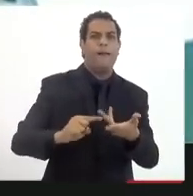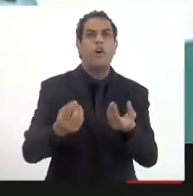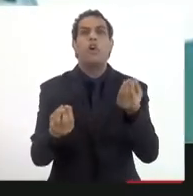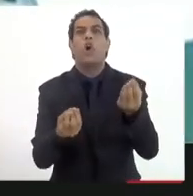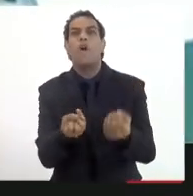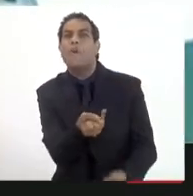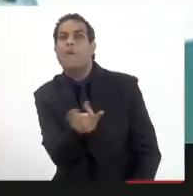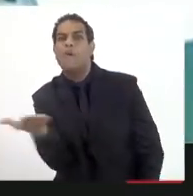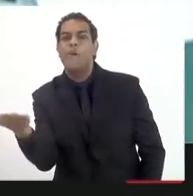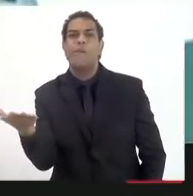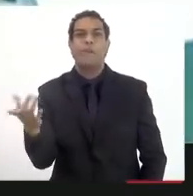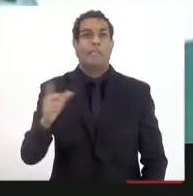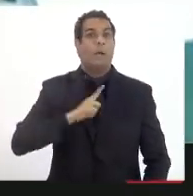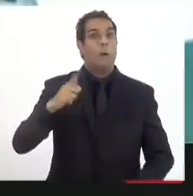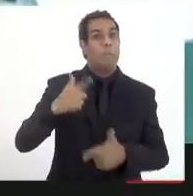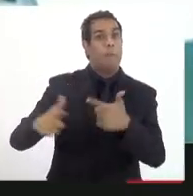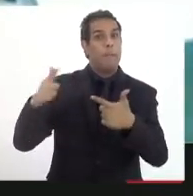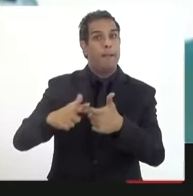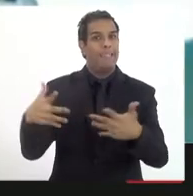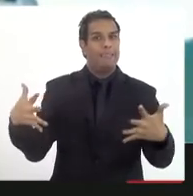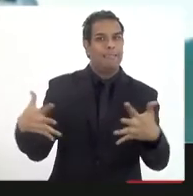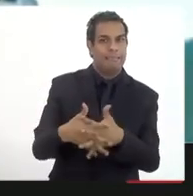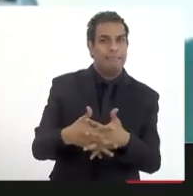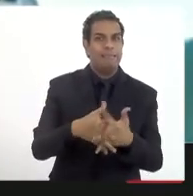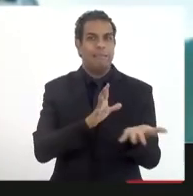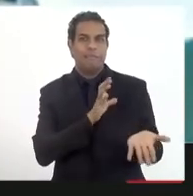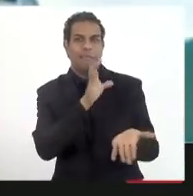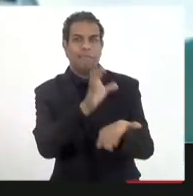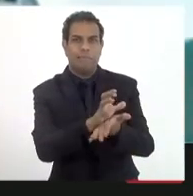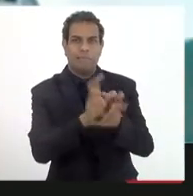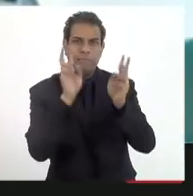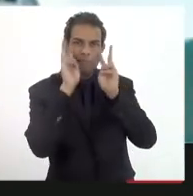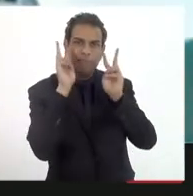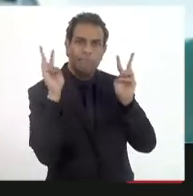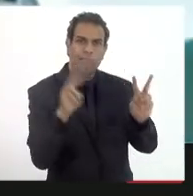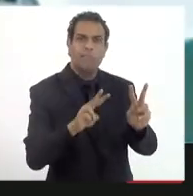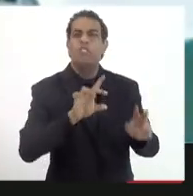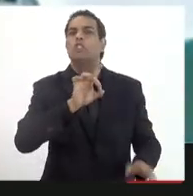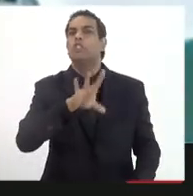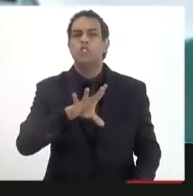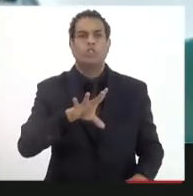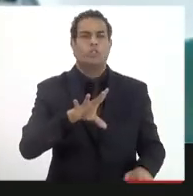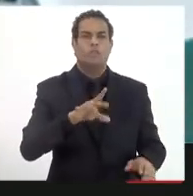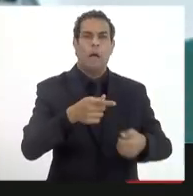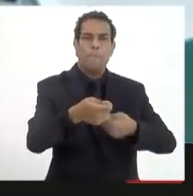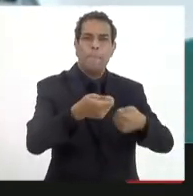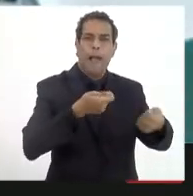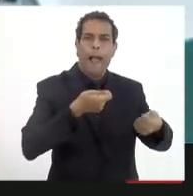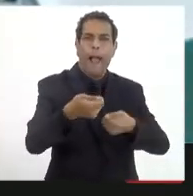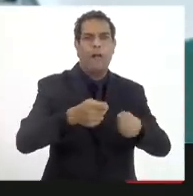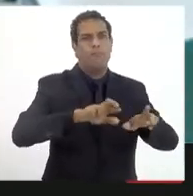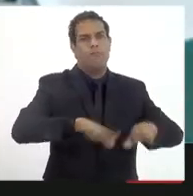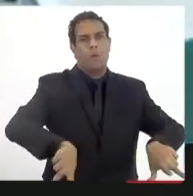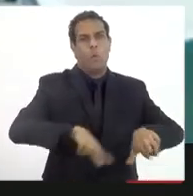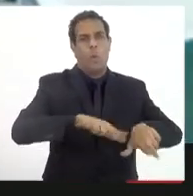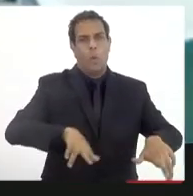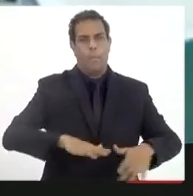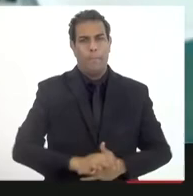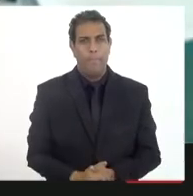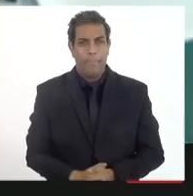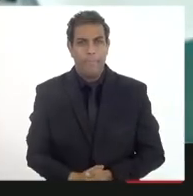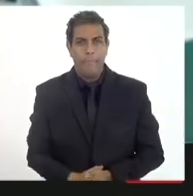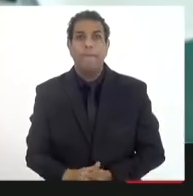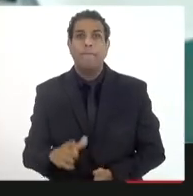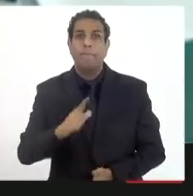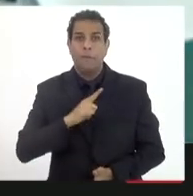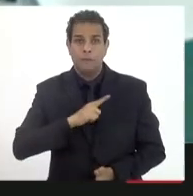aí você vai ter um problema. O fundo em si não é um operador. Você vai ter que